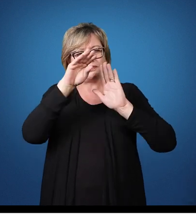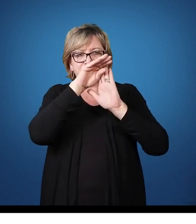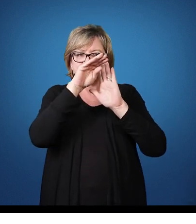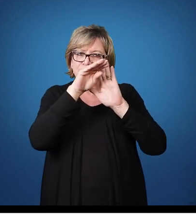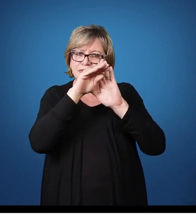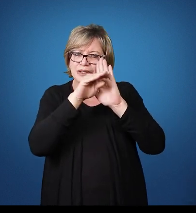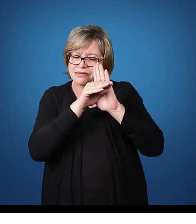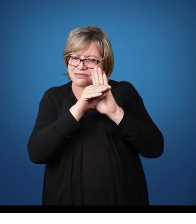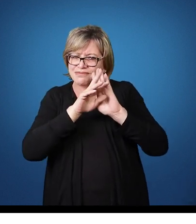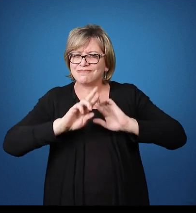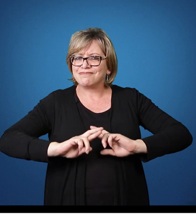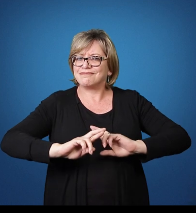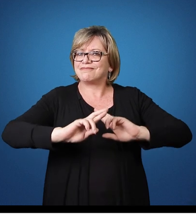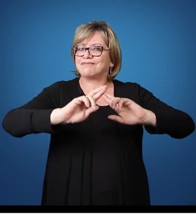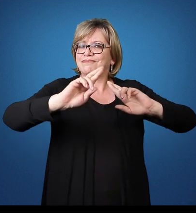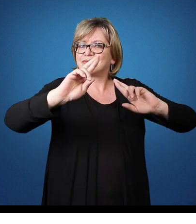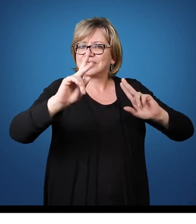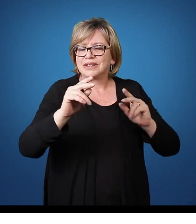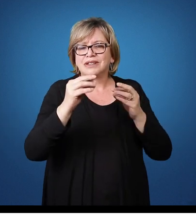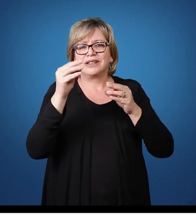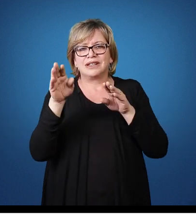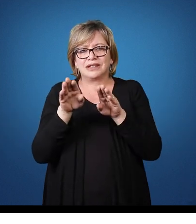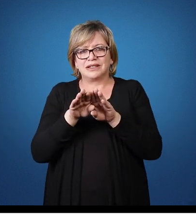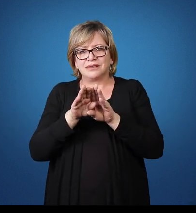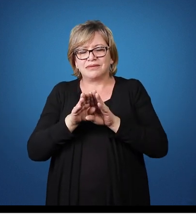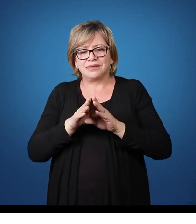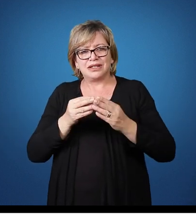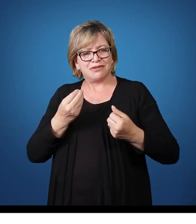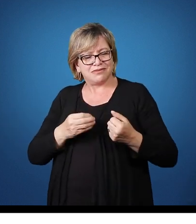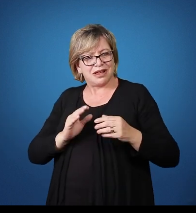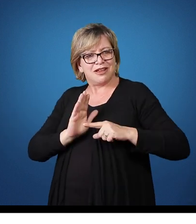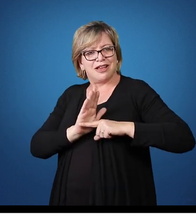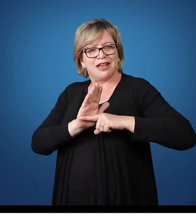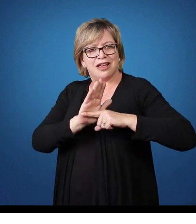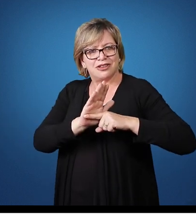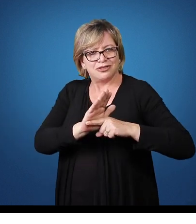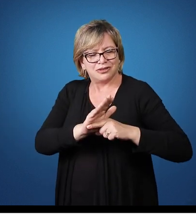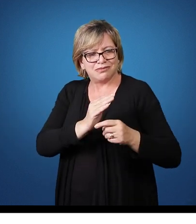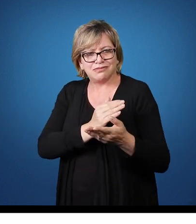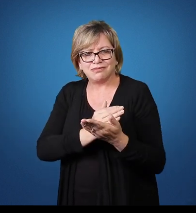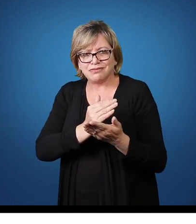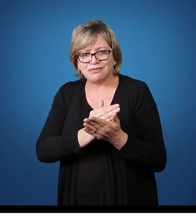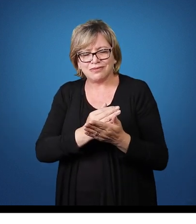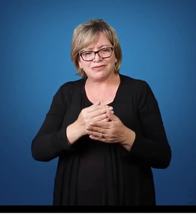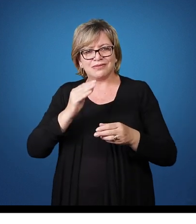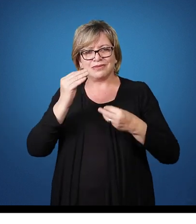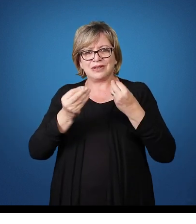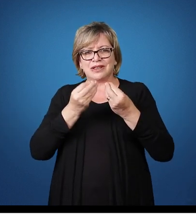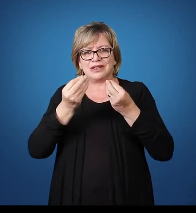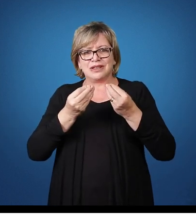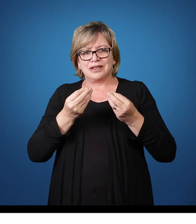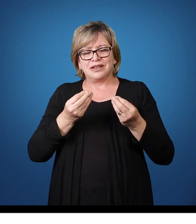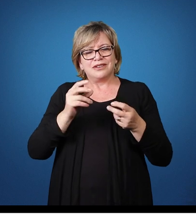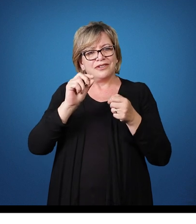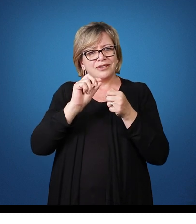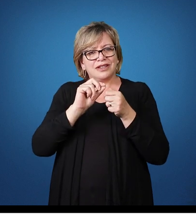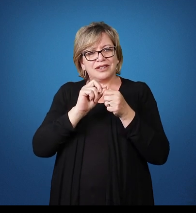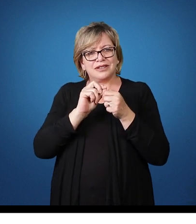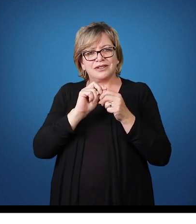modificações E um atendimento com ele Desde o início do ano Onde foi